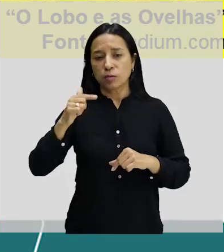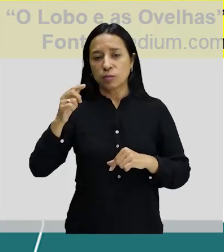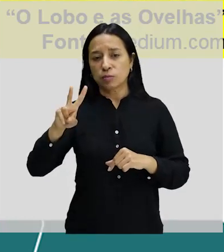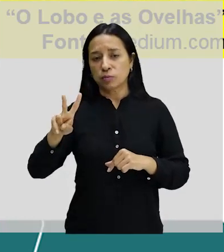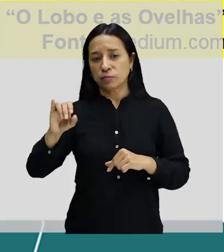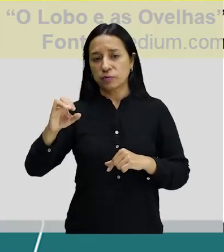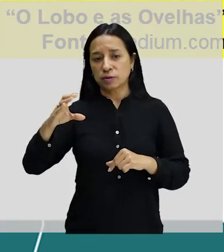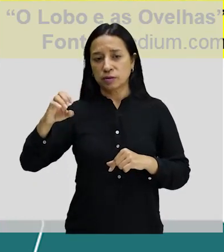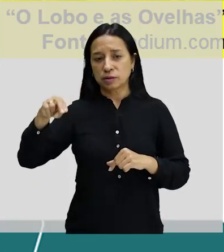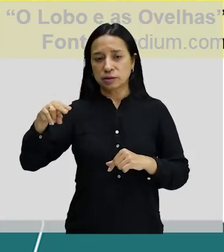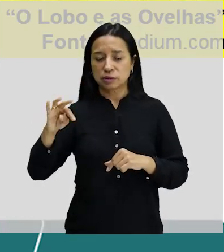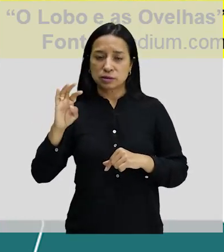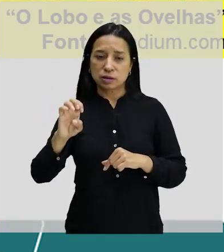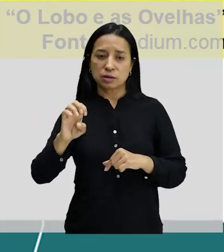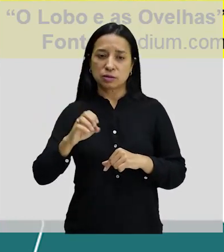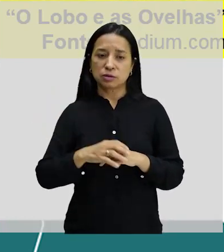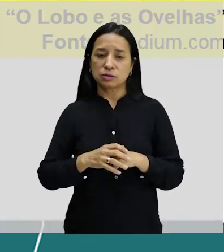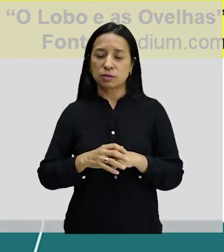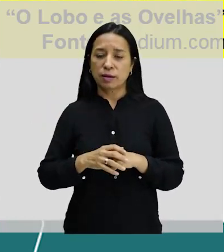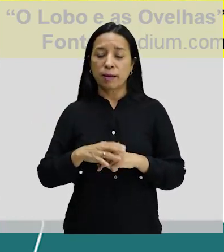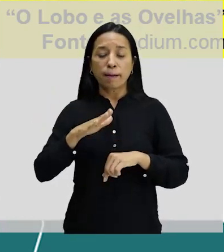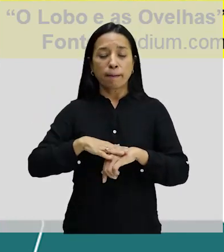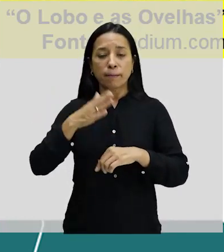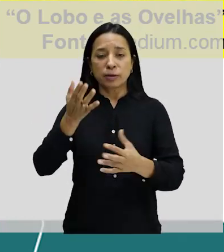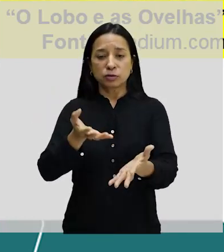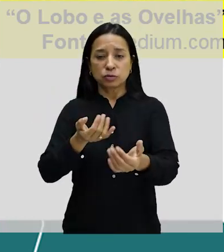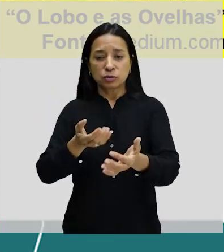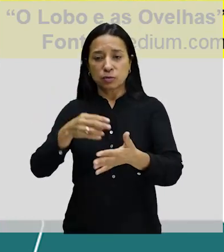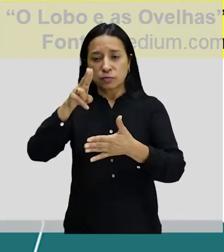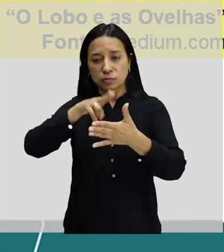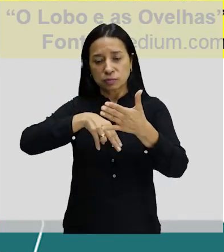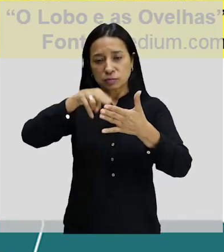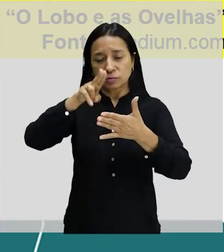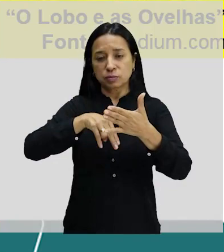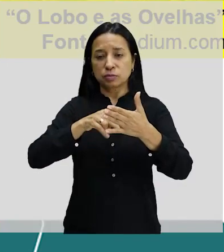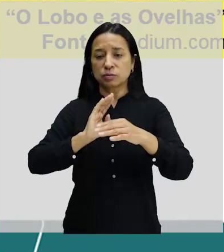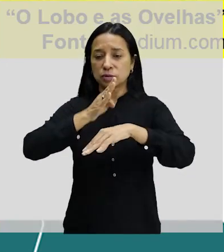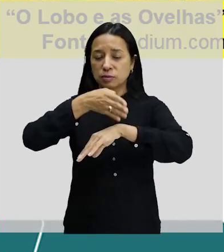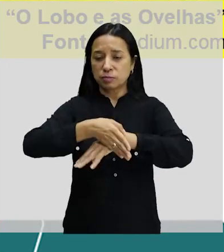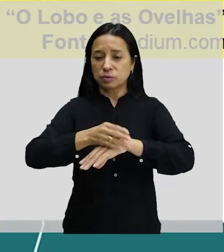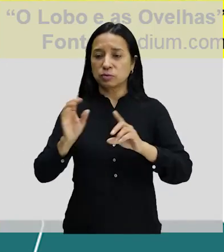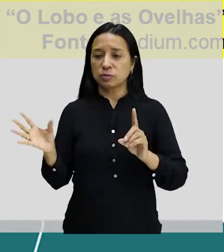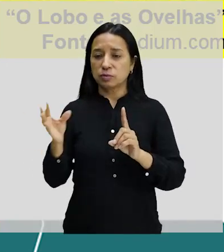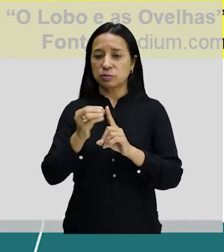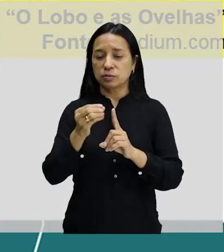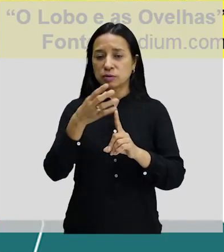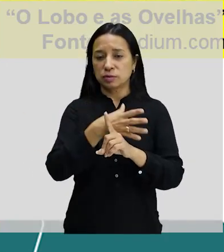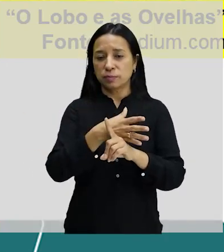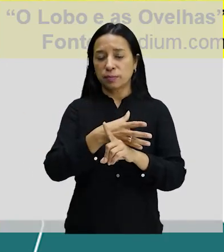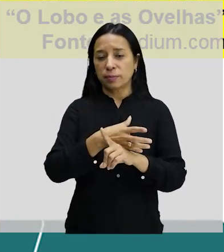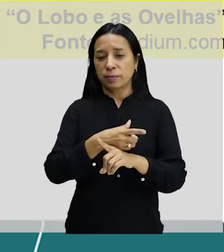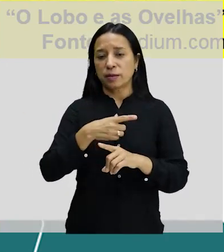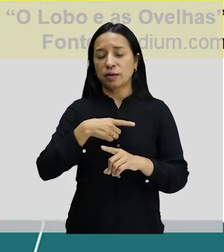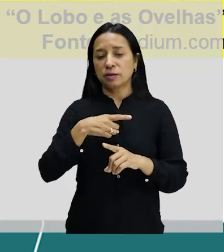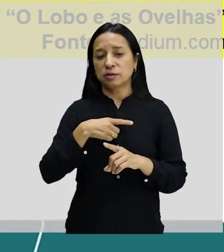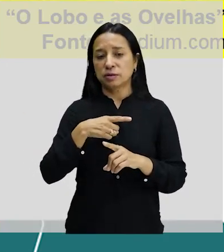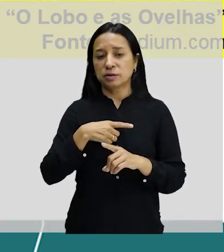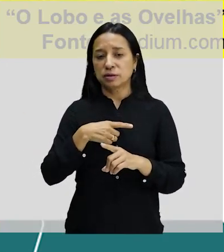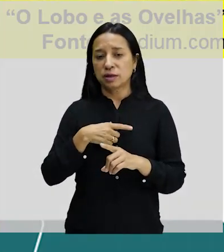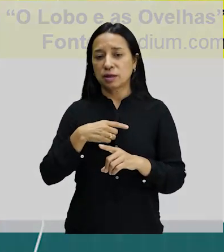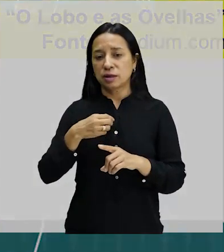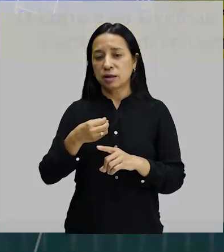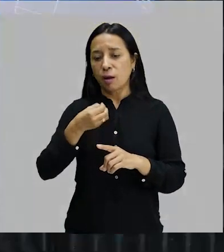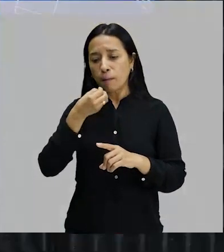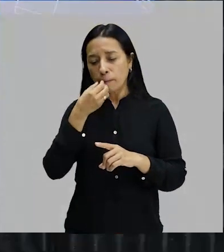o mais jovem dos pintores que participou da Semana de Arte Moderna, mas que tem, inclusive, elogios do próprio Pablo Picasso.